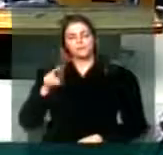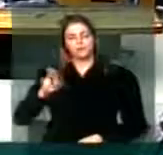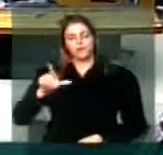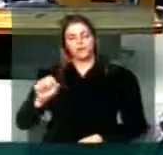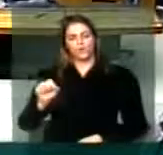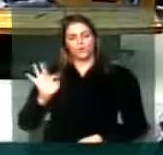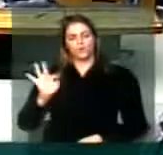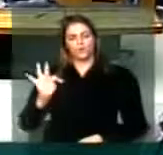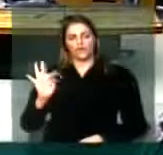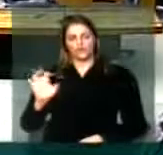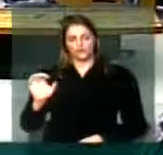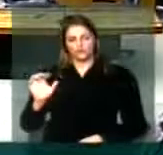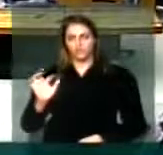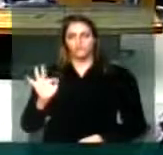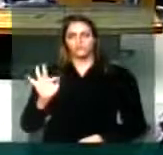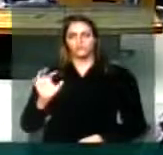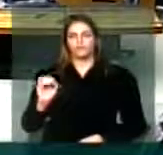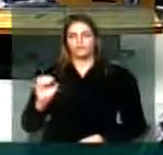Foleto. Um minuto.